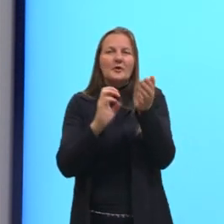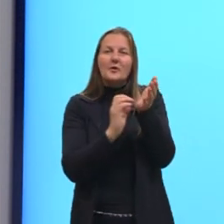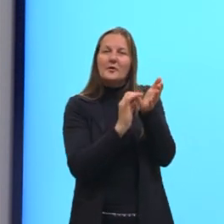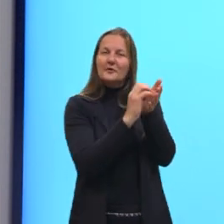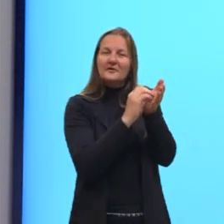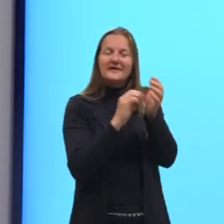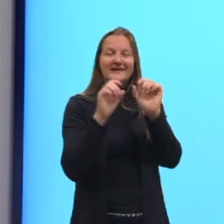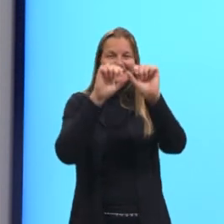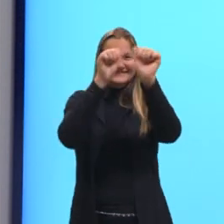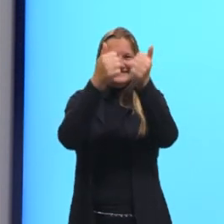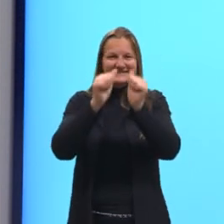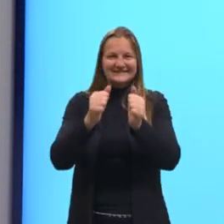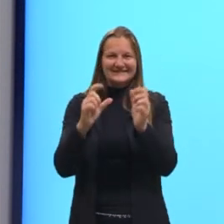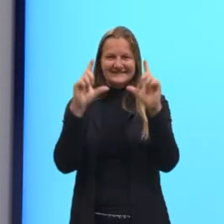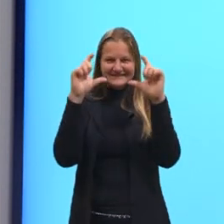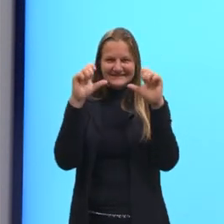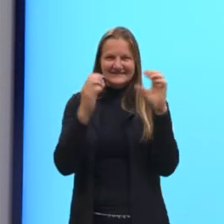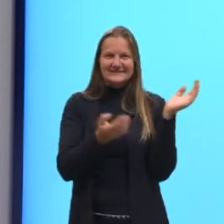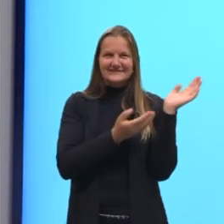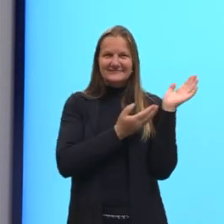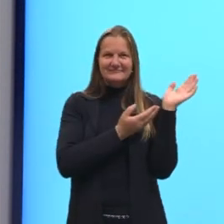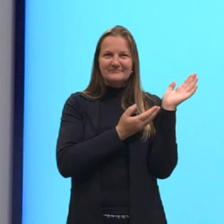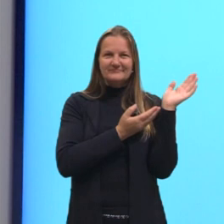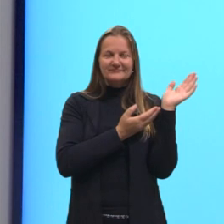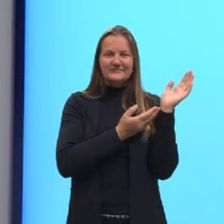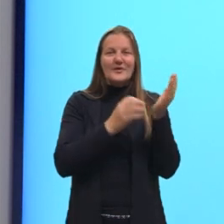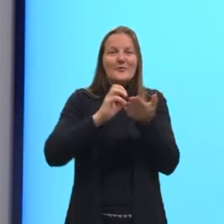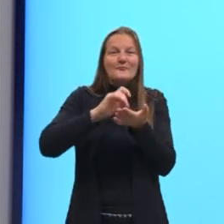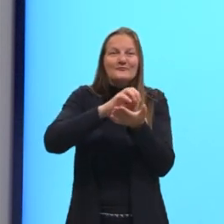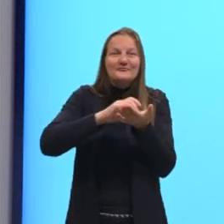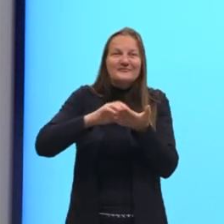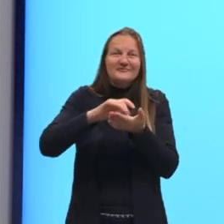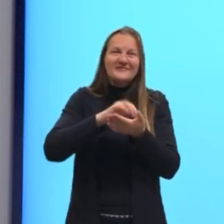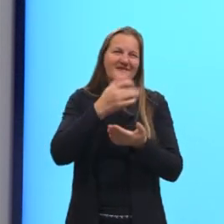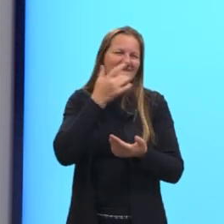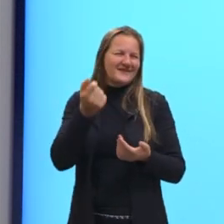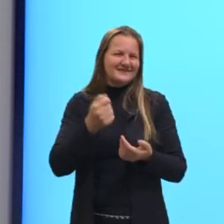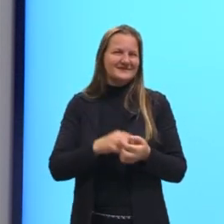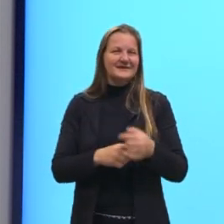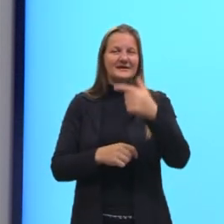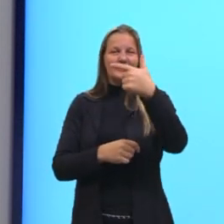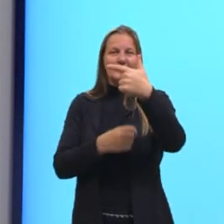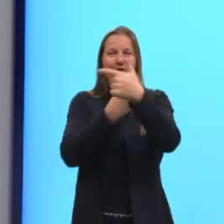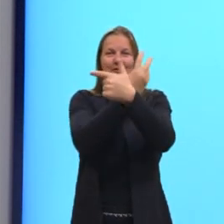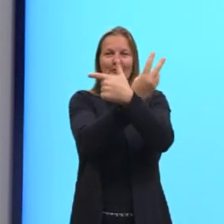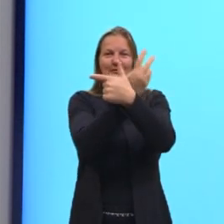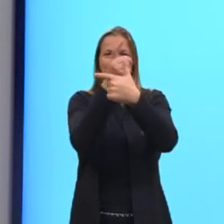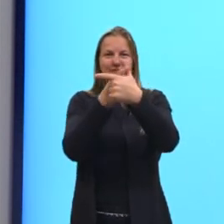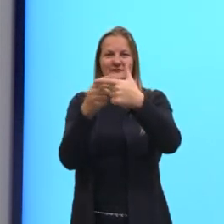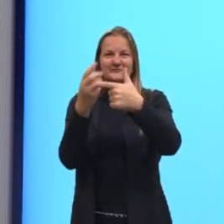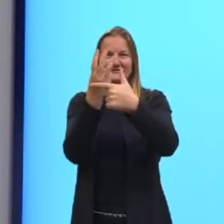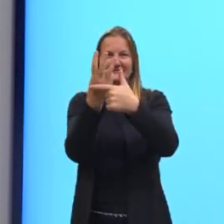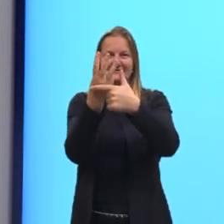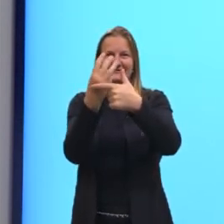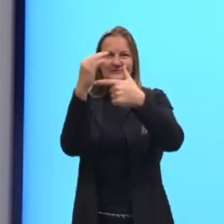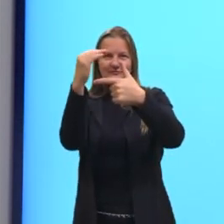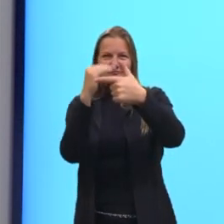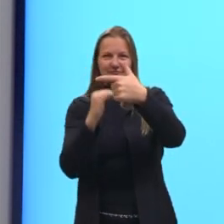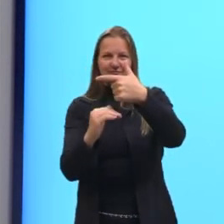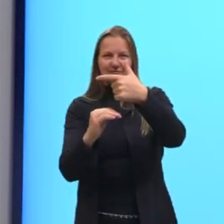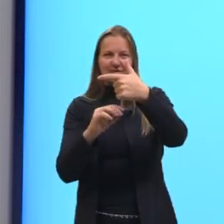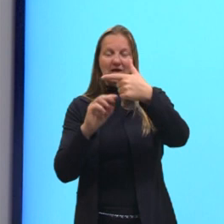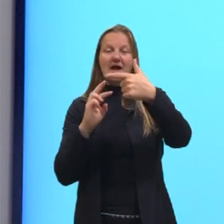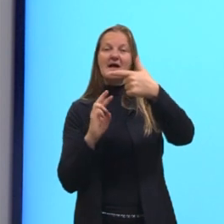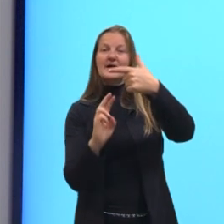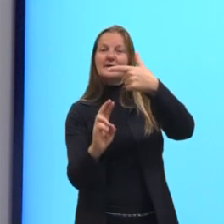que representa ali, né? Essa operação numa calculadora. 2 dividido por 3, e aqui embaixo, ele nos dá